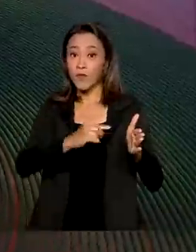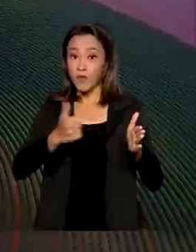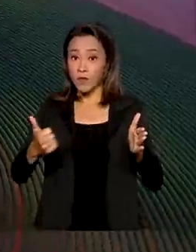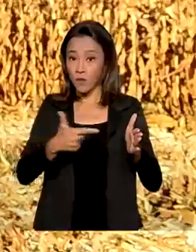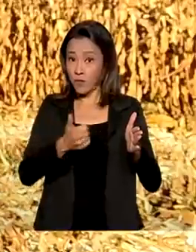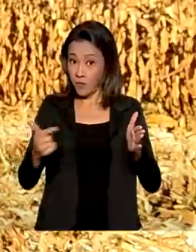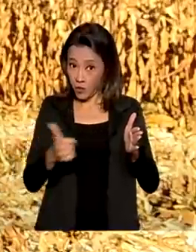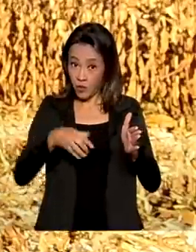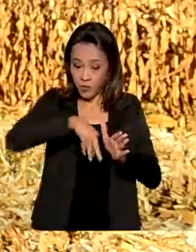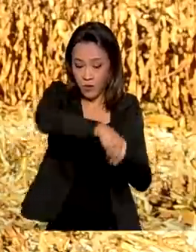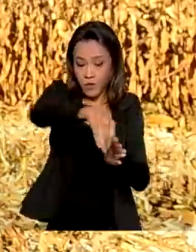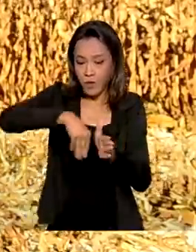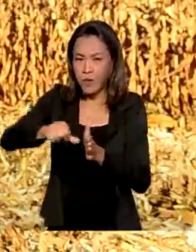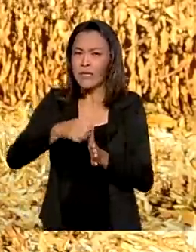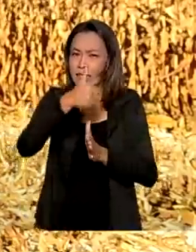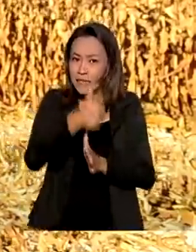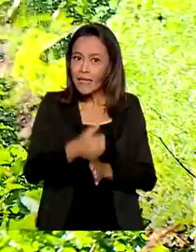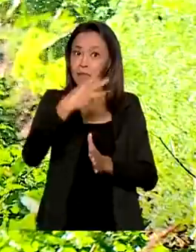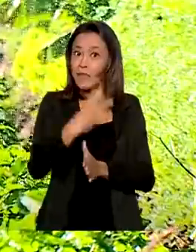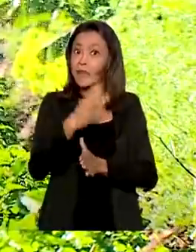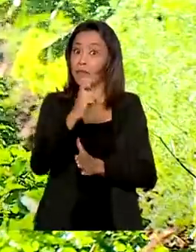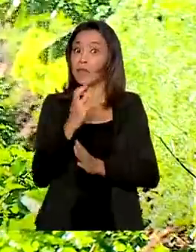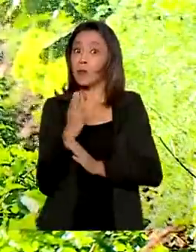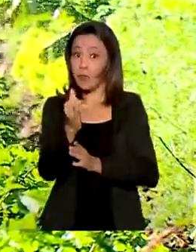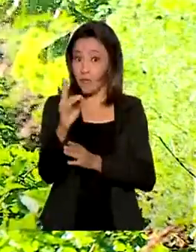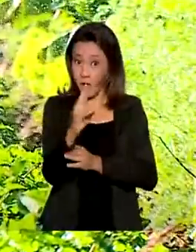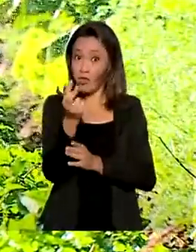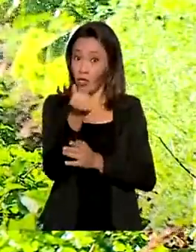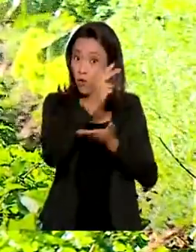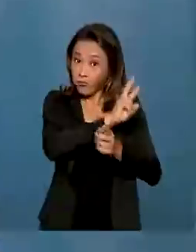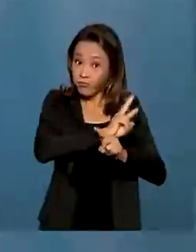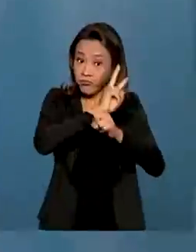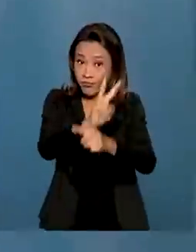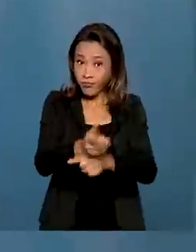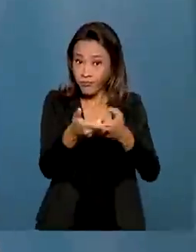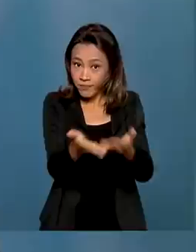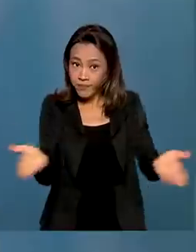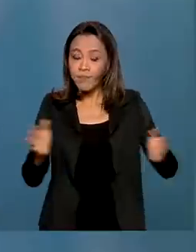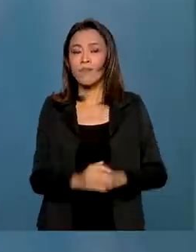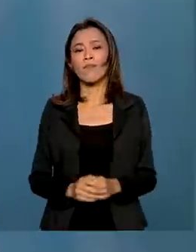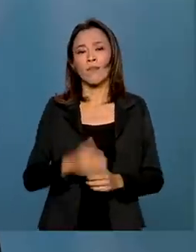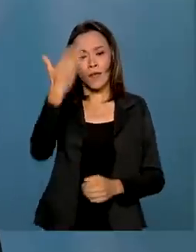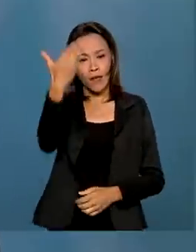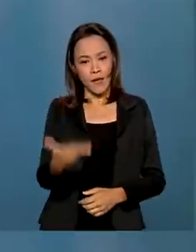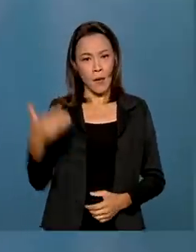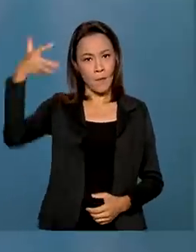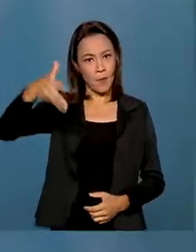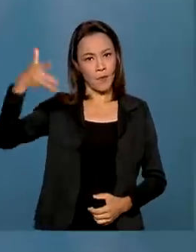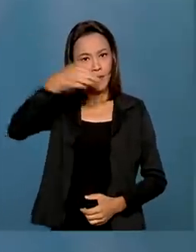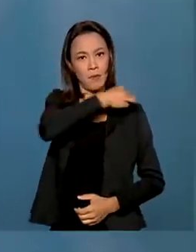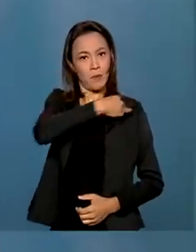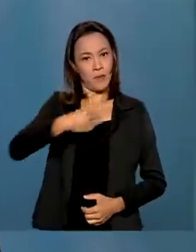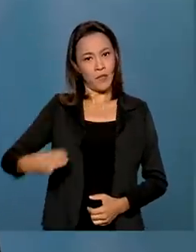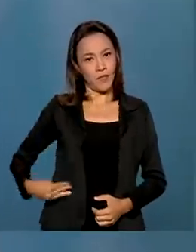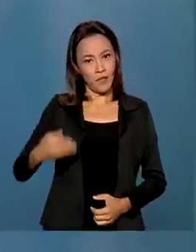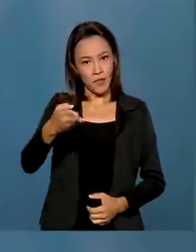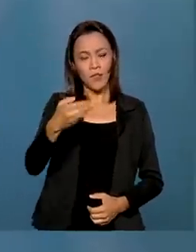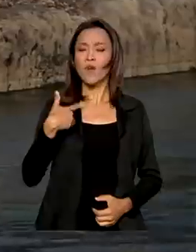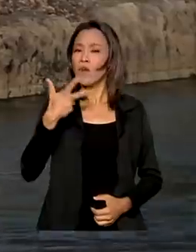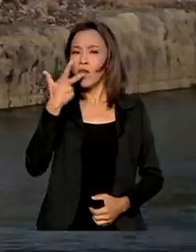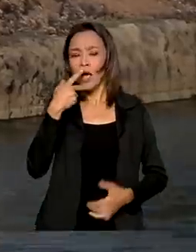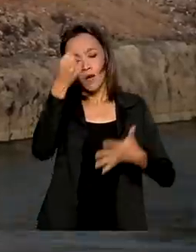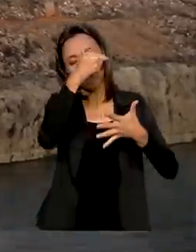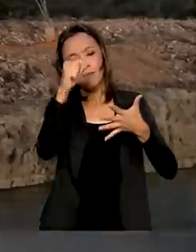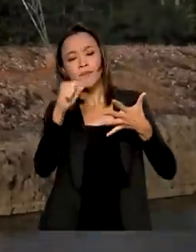bilhões de reais em crédito para produtores rurais. Em pronunciamento, o ministro de Minas e Energia fala das